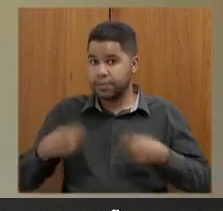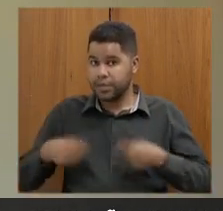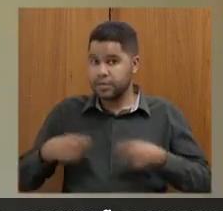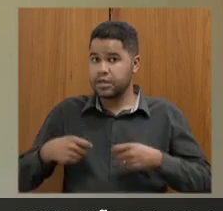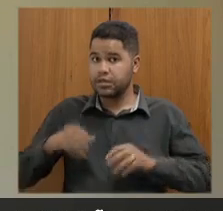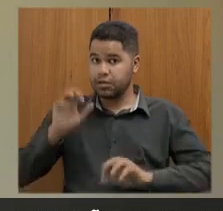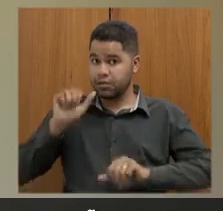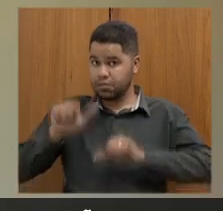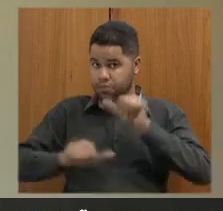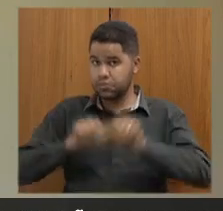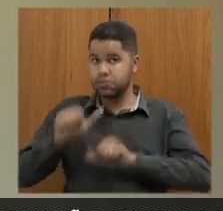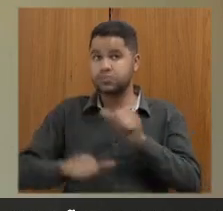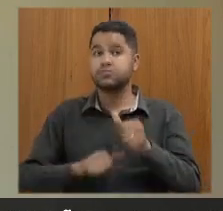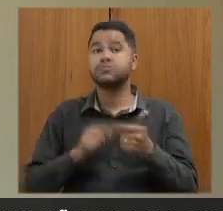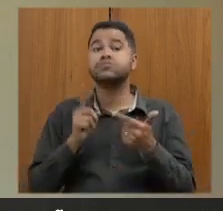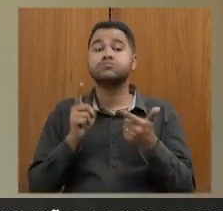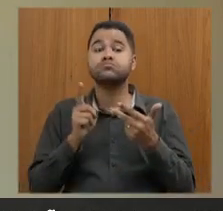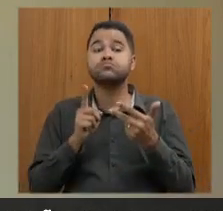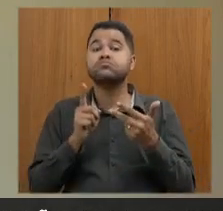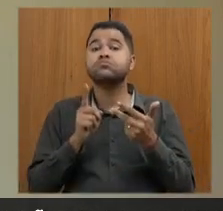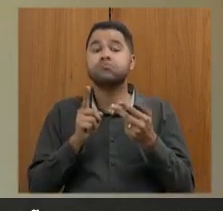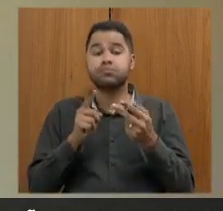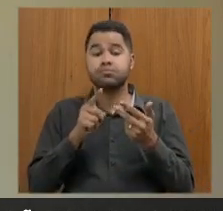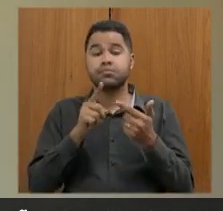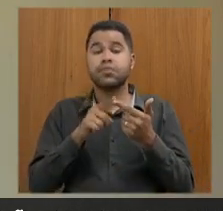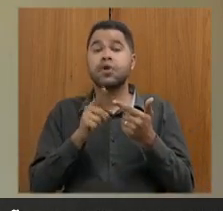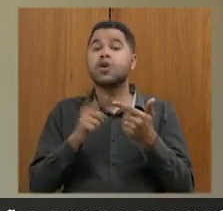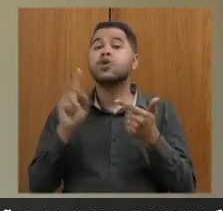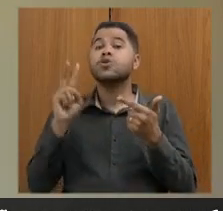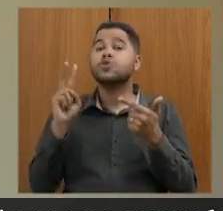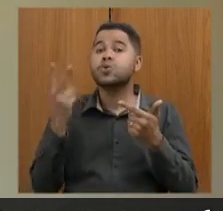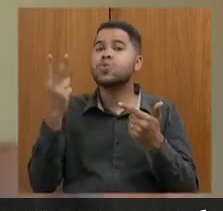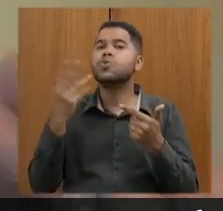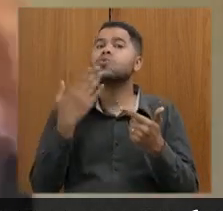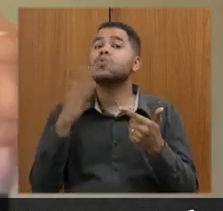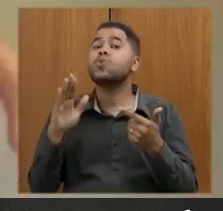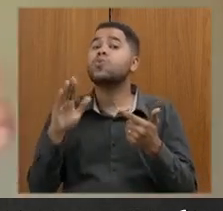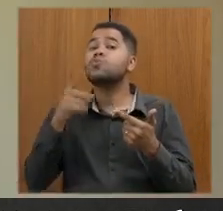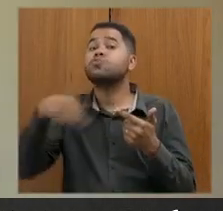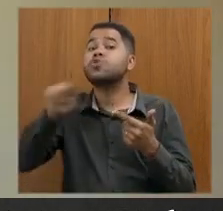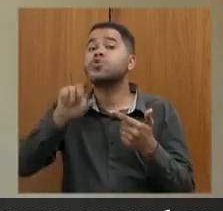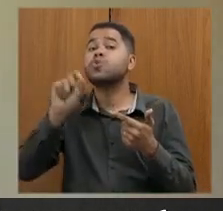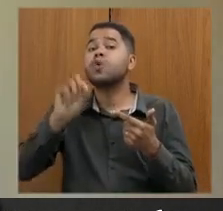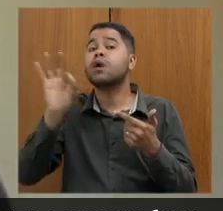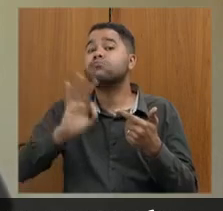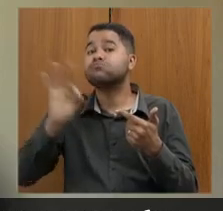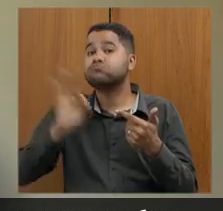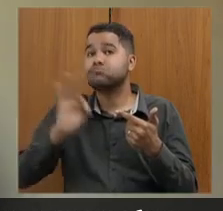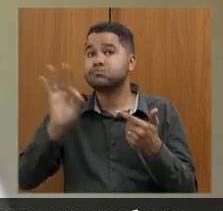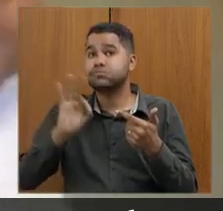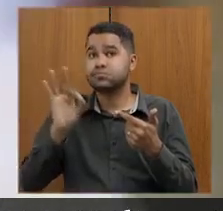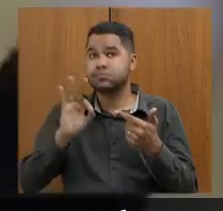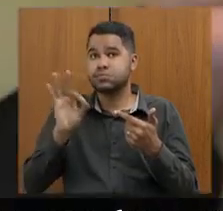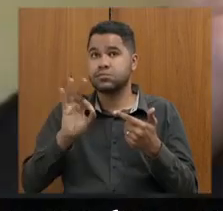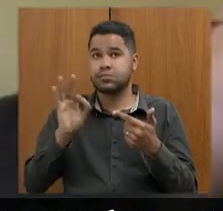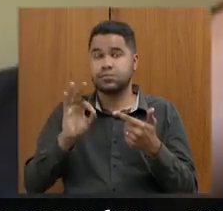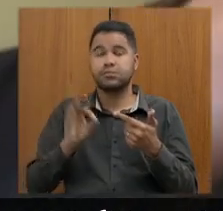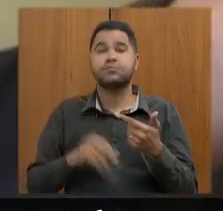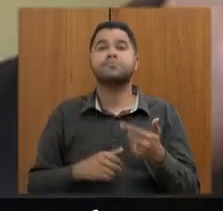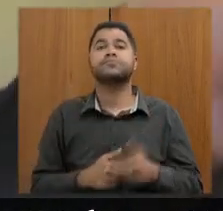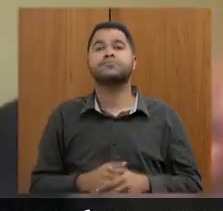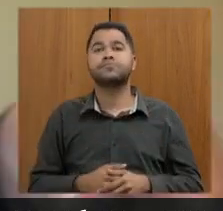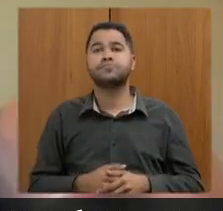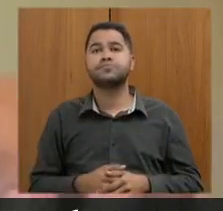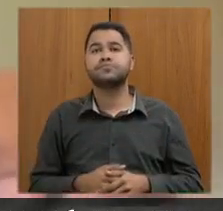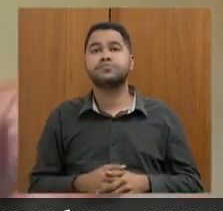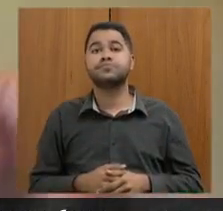corrigido, qual a providência tem sido tomada pela Secretaria de Educação? Então, uma pergunta feita aqui pelo SINESP.